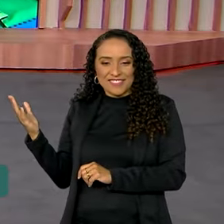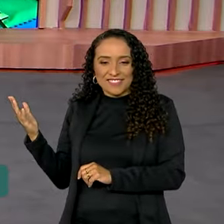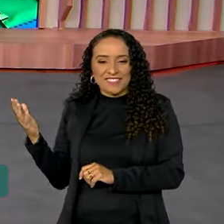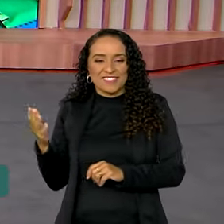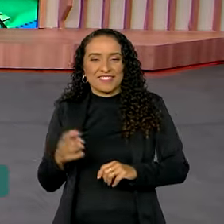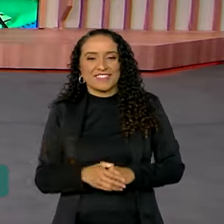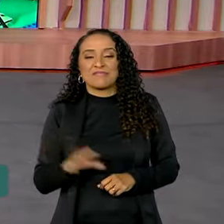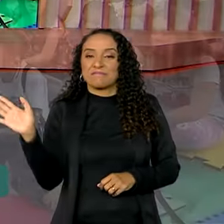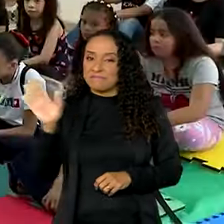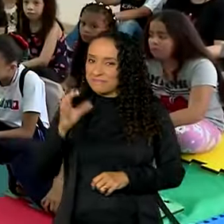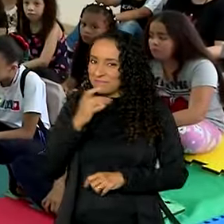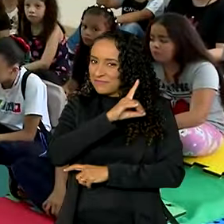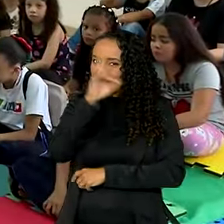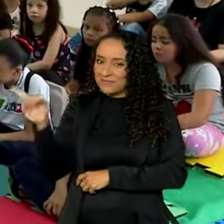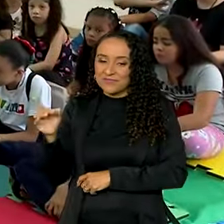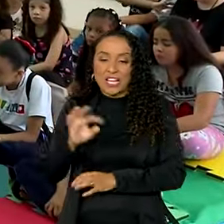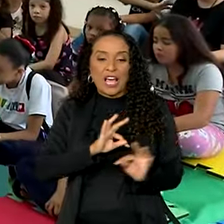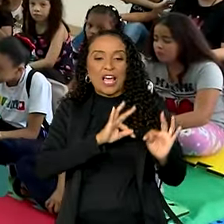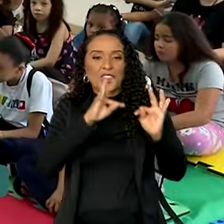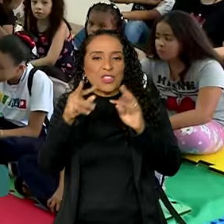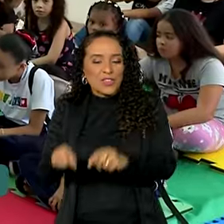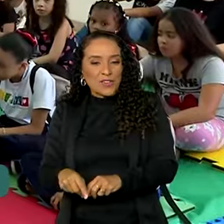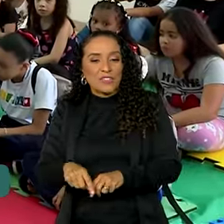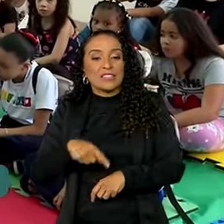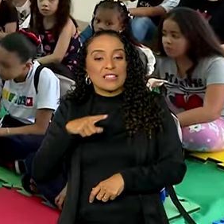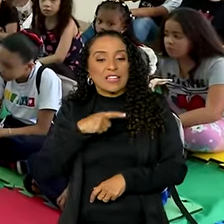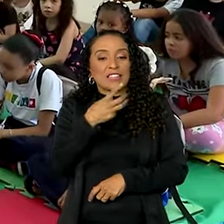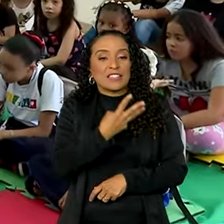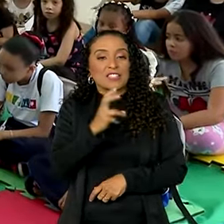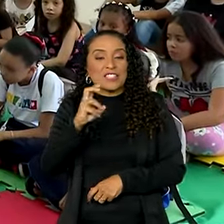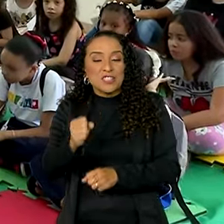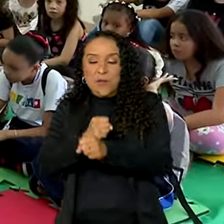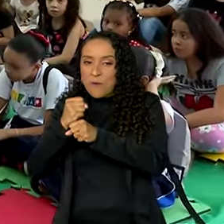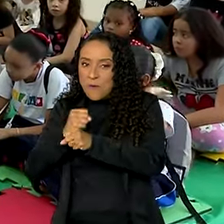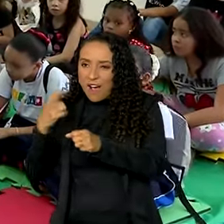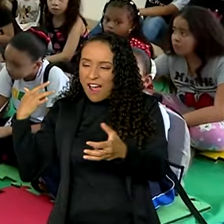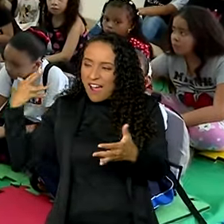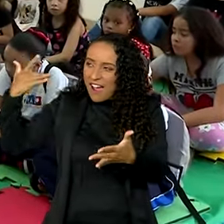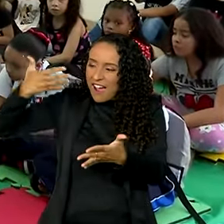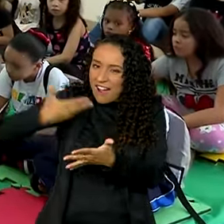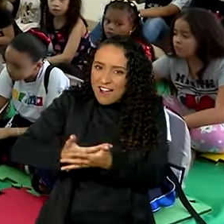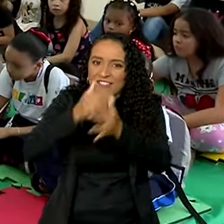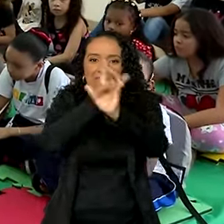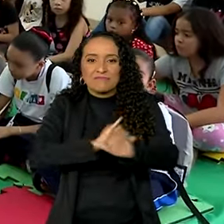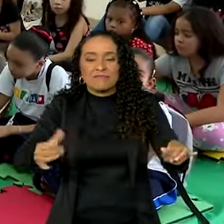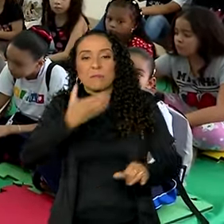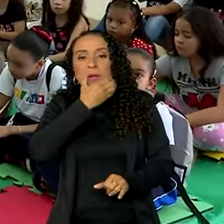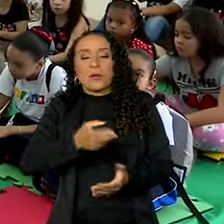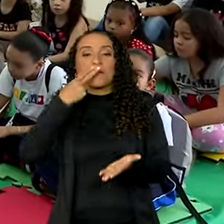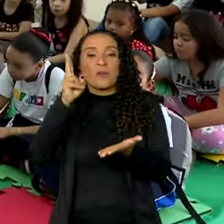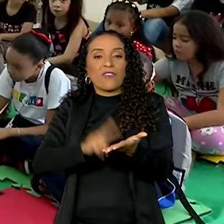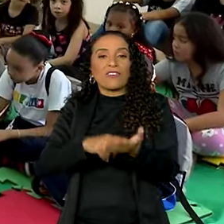Oi, Vanessa. Bom dia a você, bom dia a todos. São 35 anos da campanha Papai Noel dos Correios.